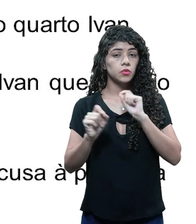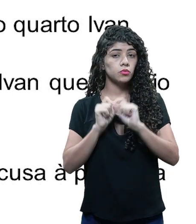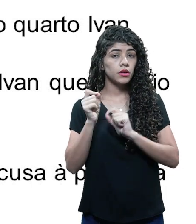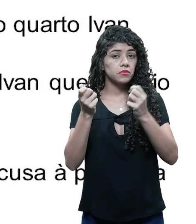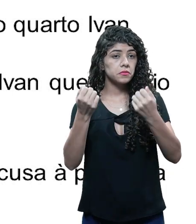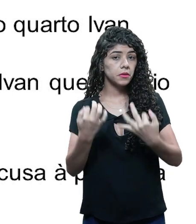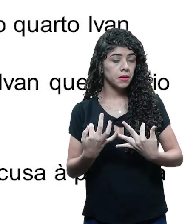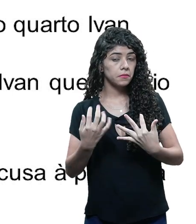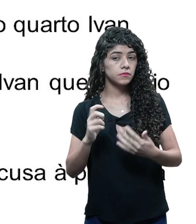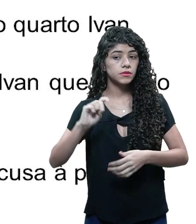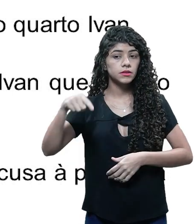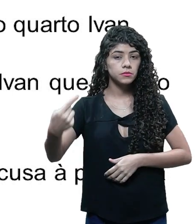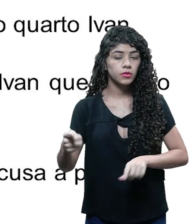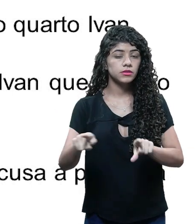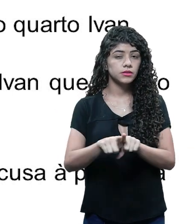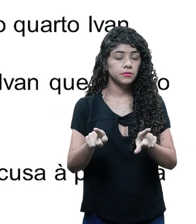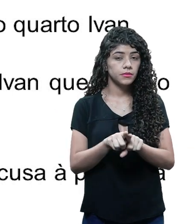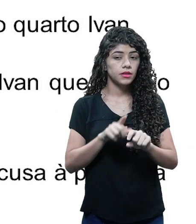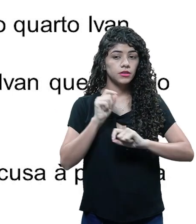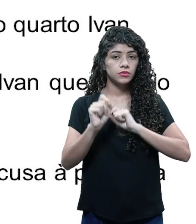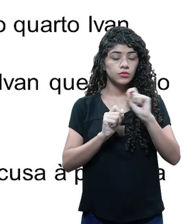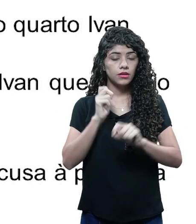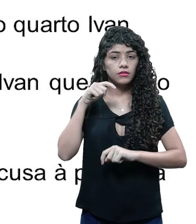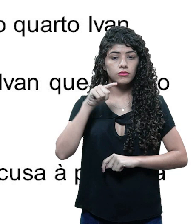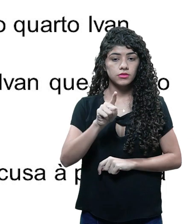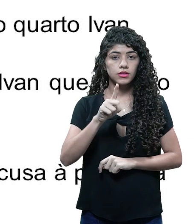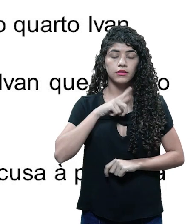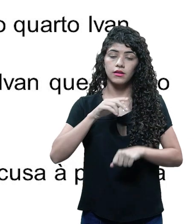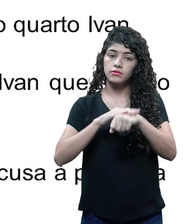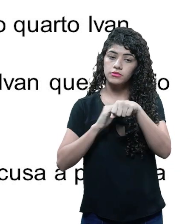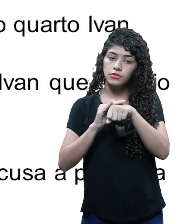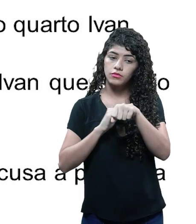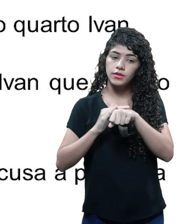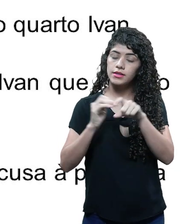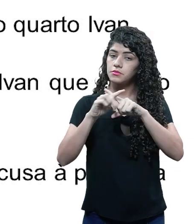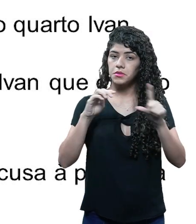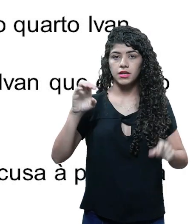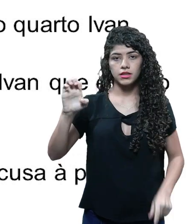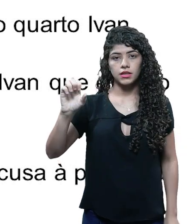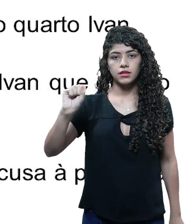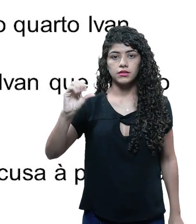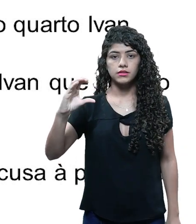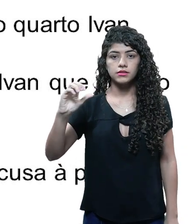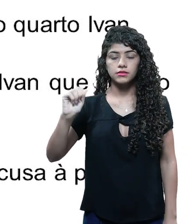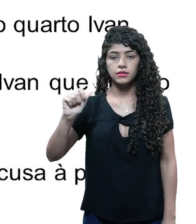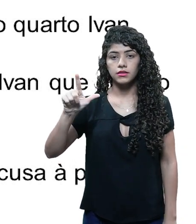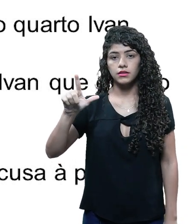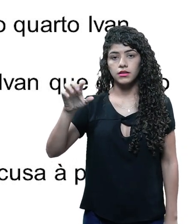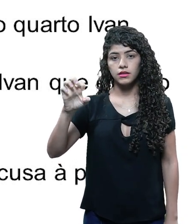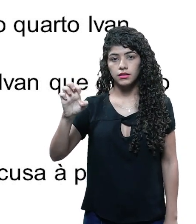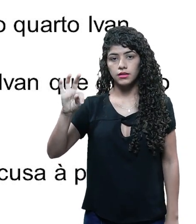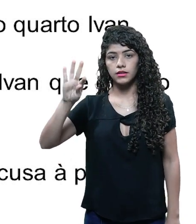que que eles vão falar. Em seguida, você vai, claro, inserir os diálogos. Mas a escaleta é isso, é essa